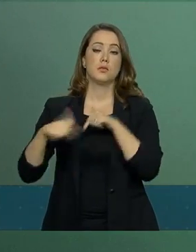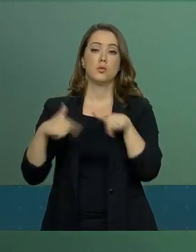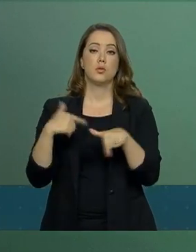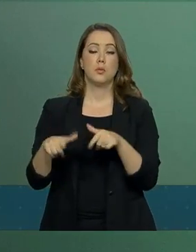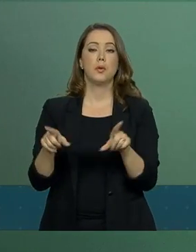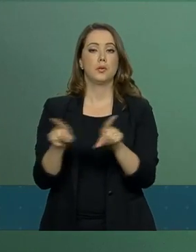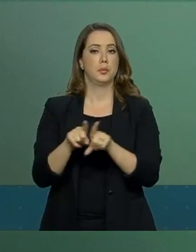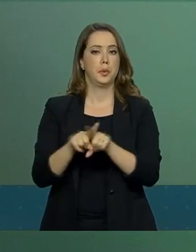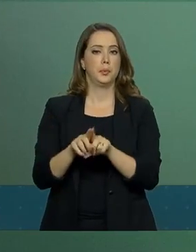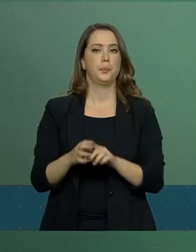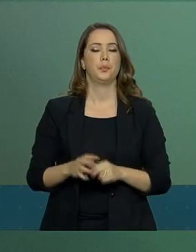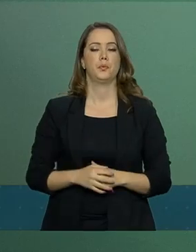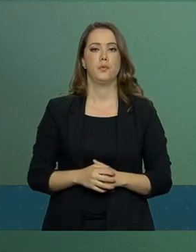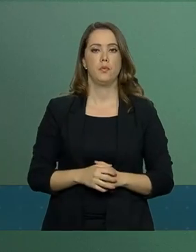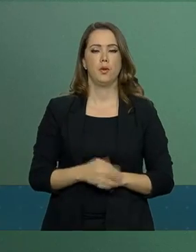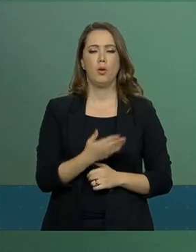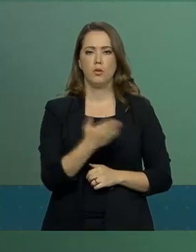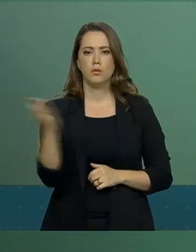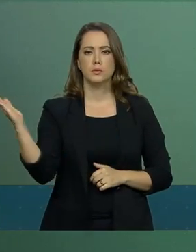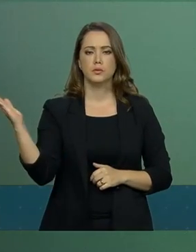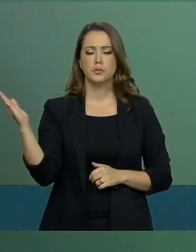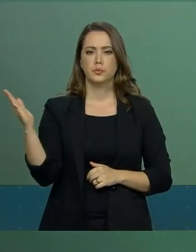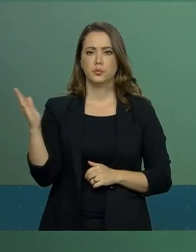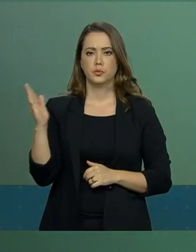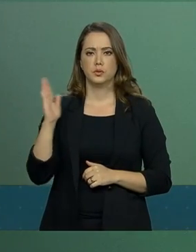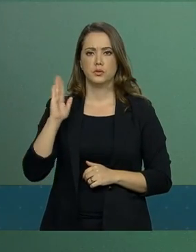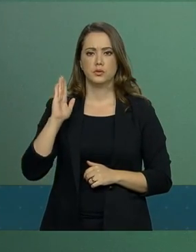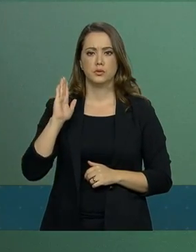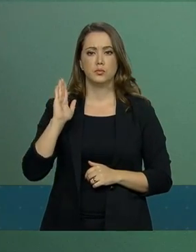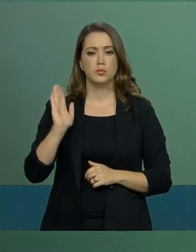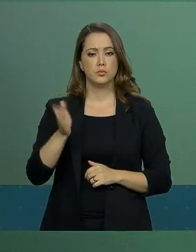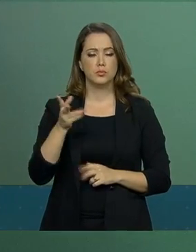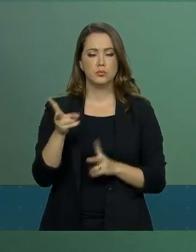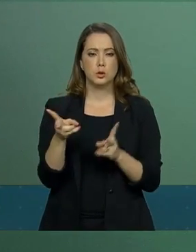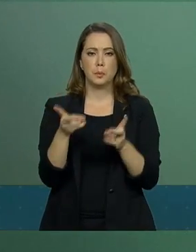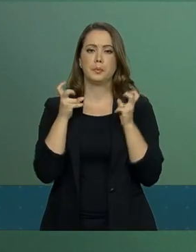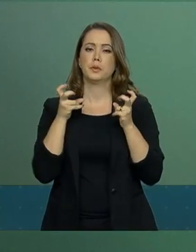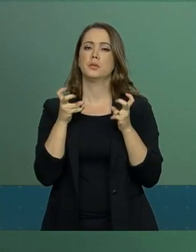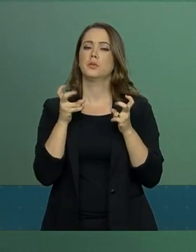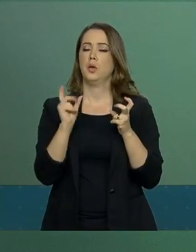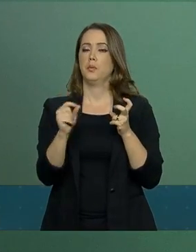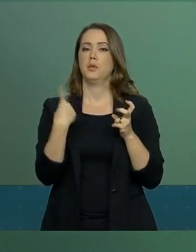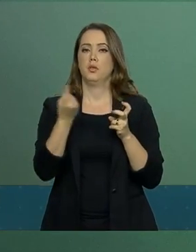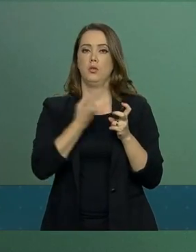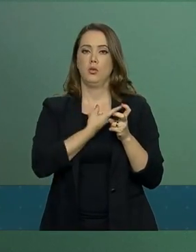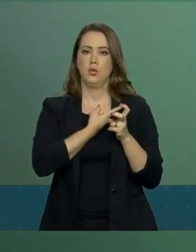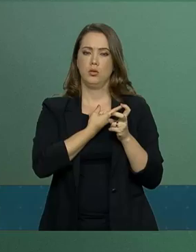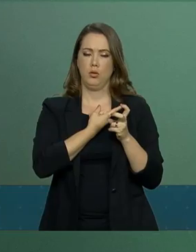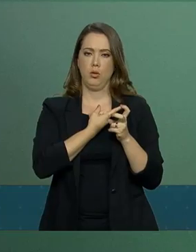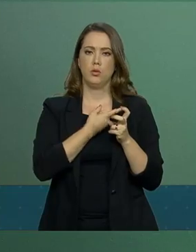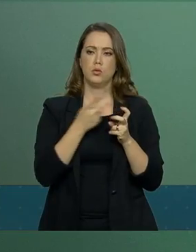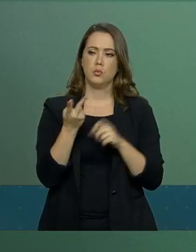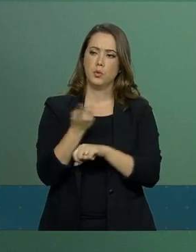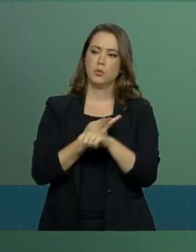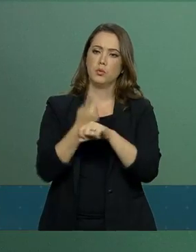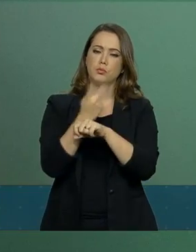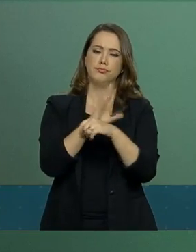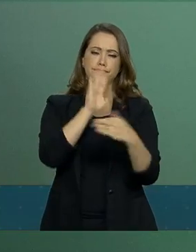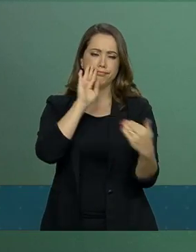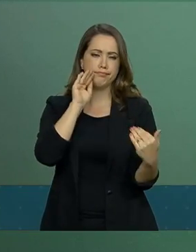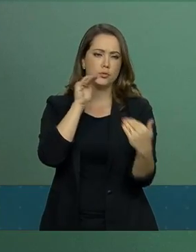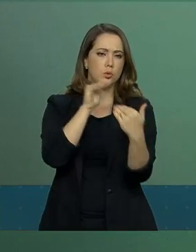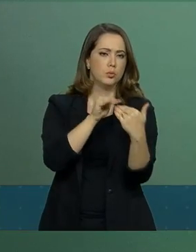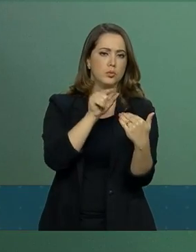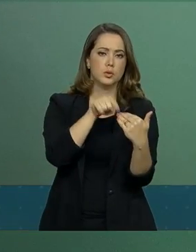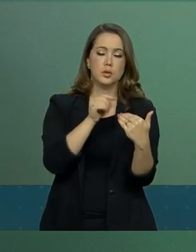emprego. Vocês devem estar a observar que nós buscamos concentrar